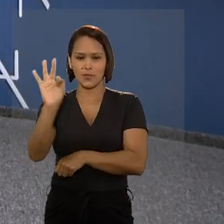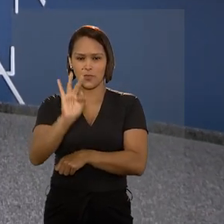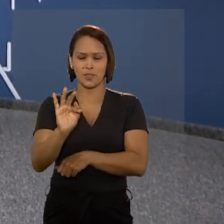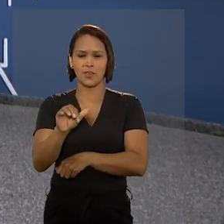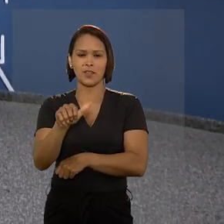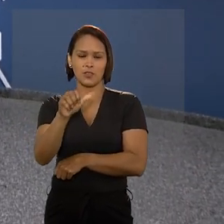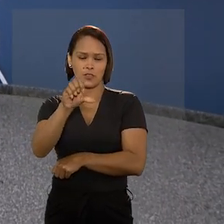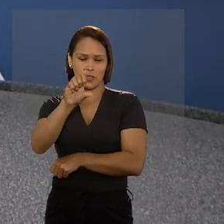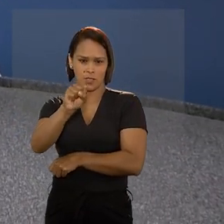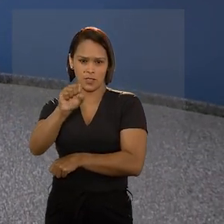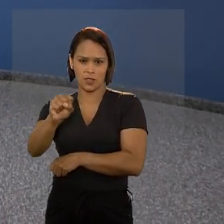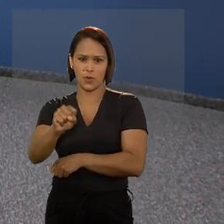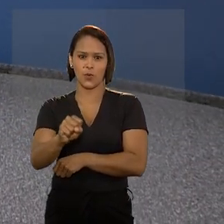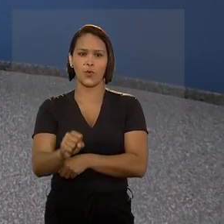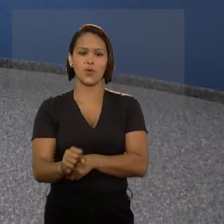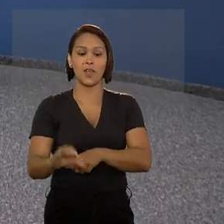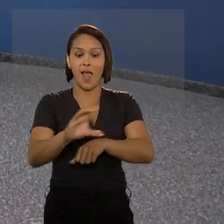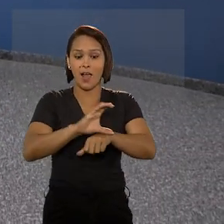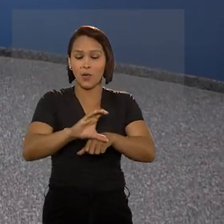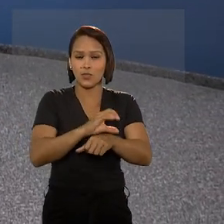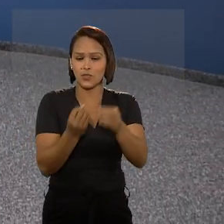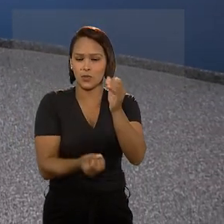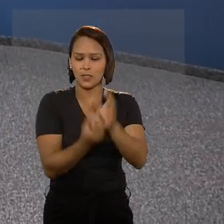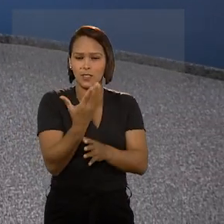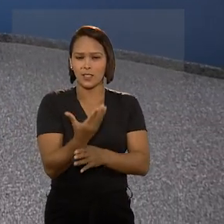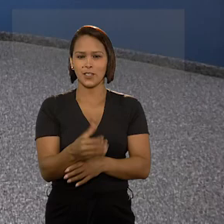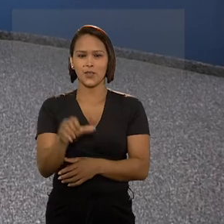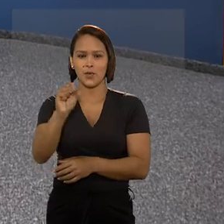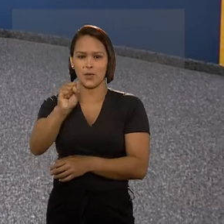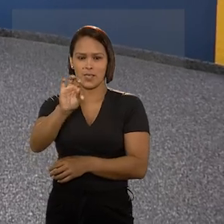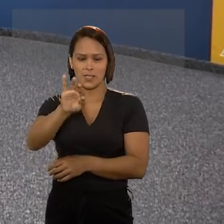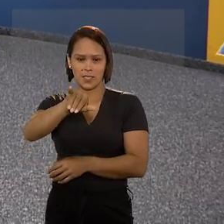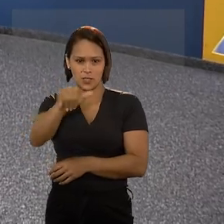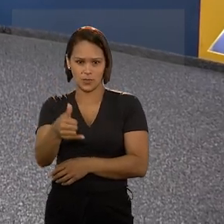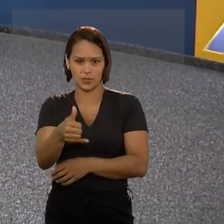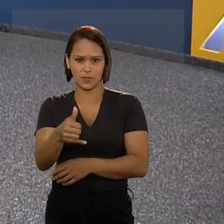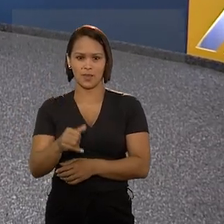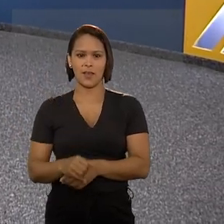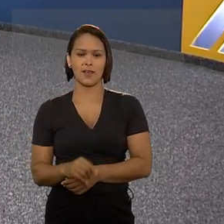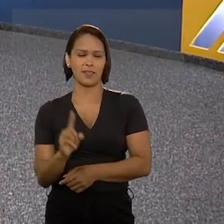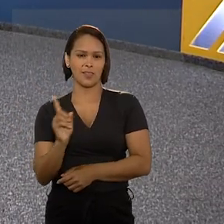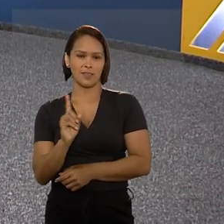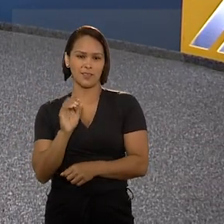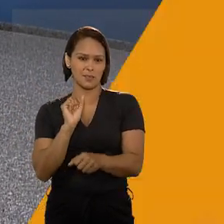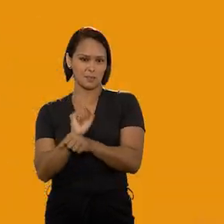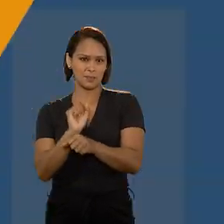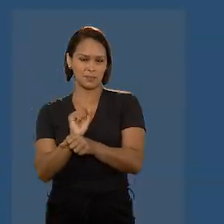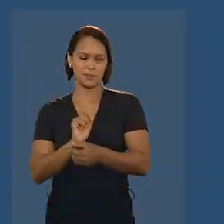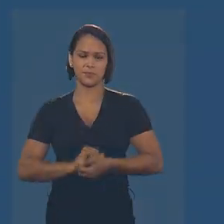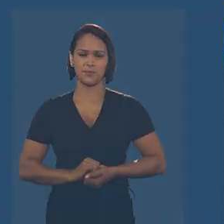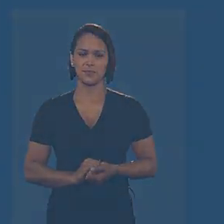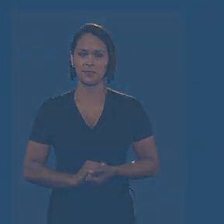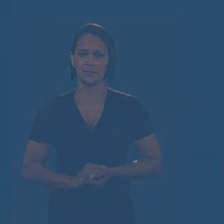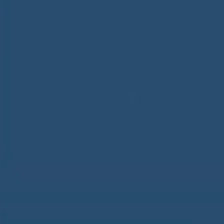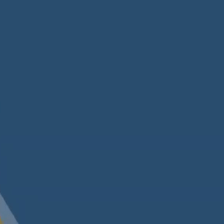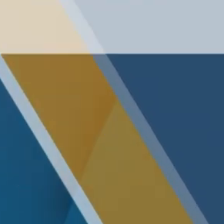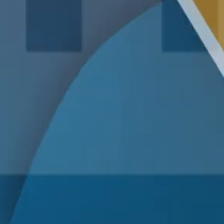Federal de 88. A Carta Magna, que criou o Superior Tribunal de Justiça. Não saia daí!